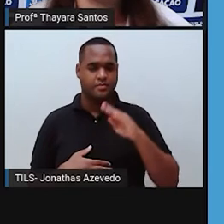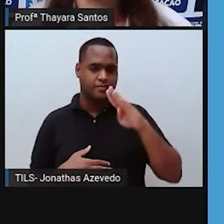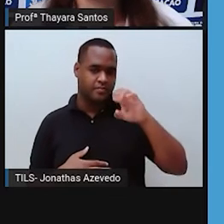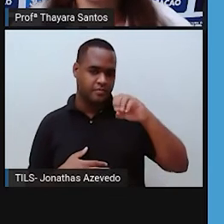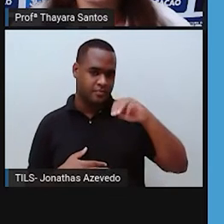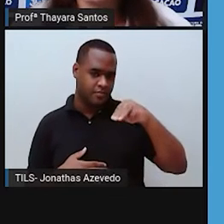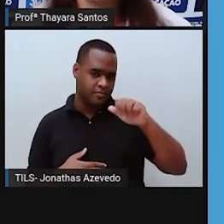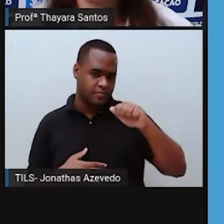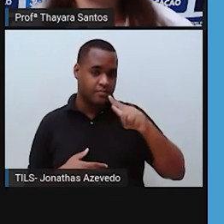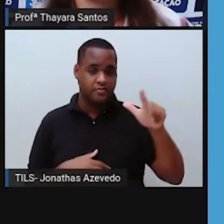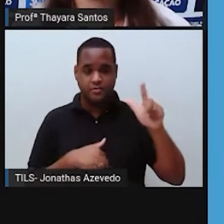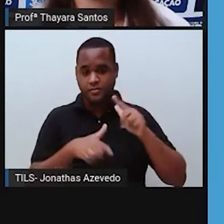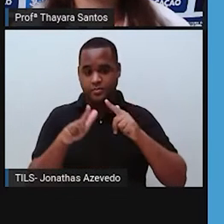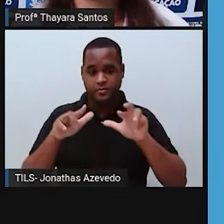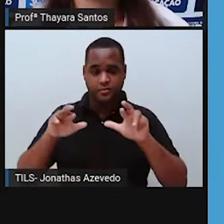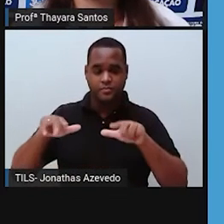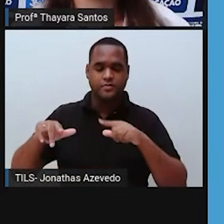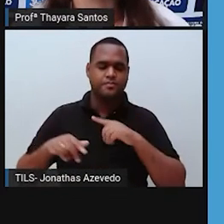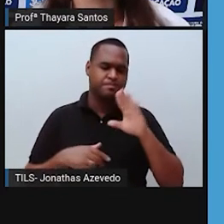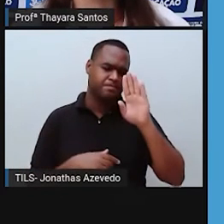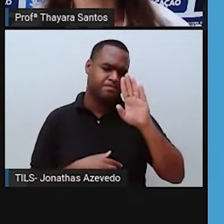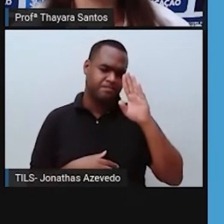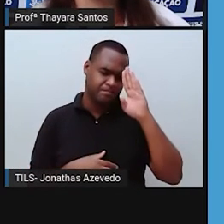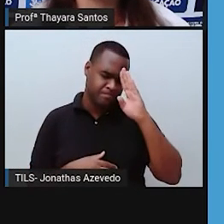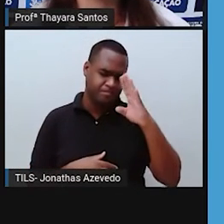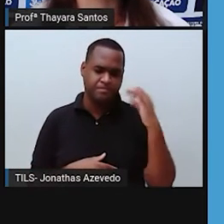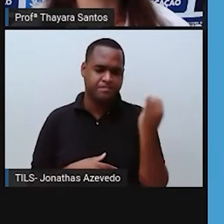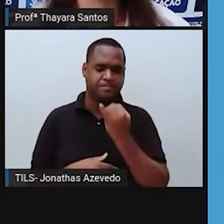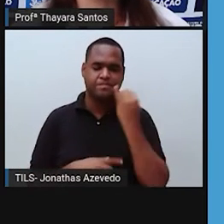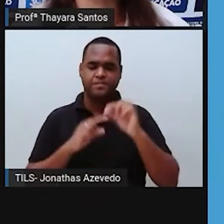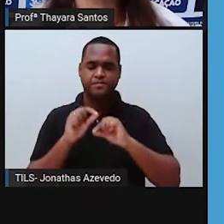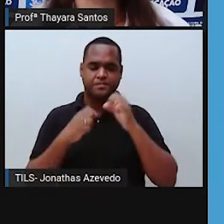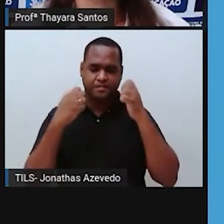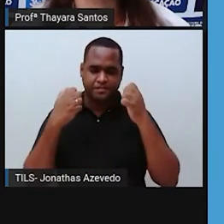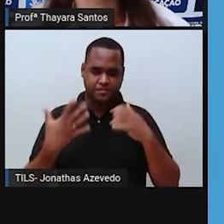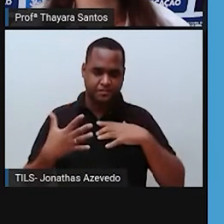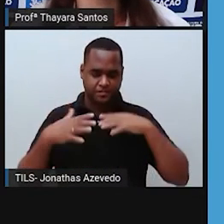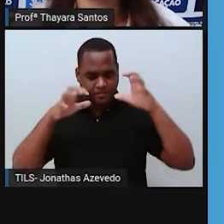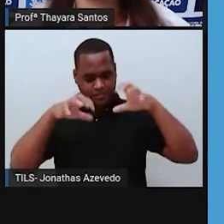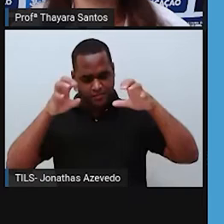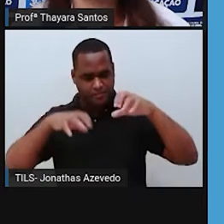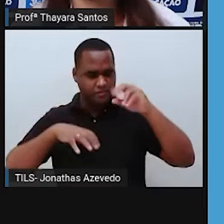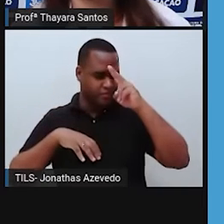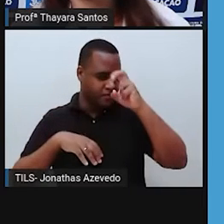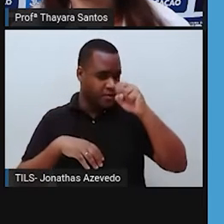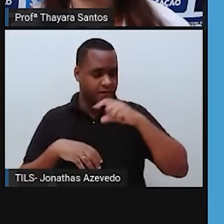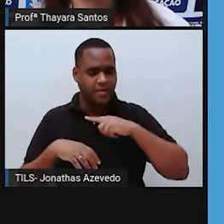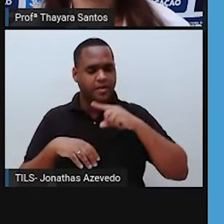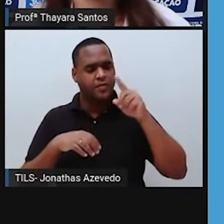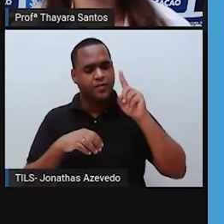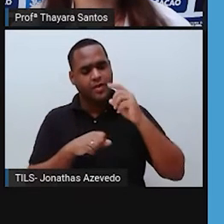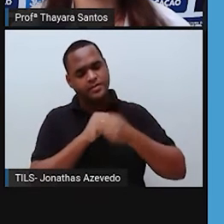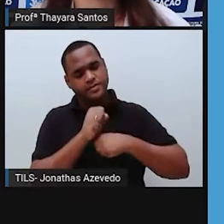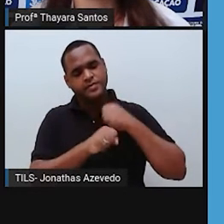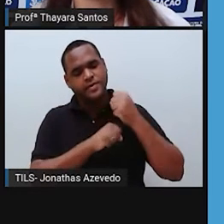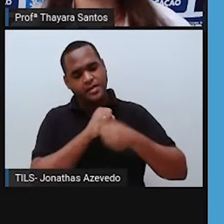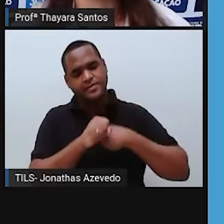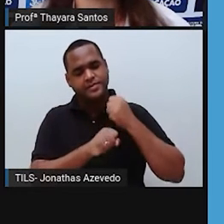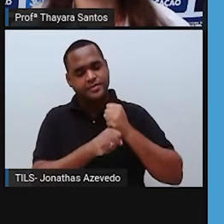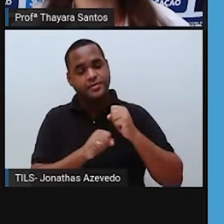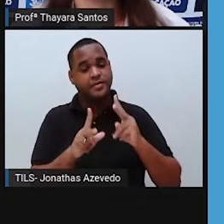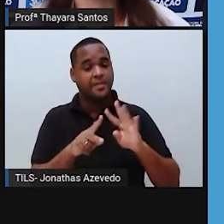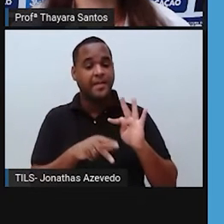outros. Mas a característica predominante dele é uma frequência de chuvas muito grande ao longo de todo o ano. E a